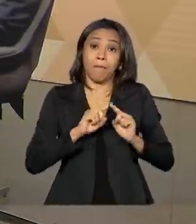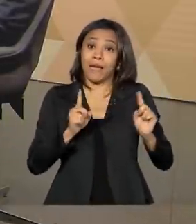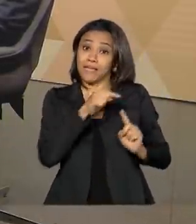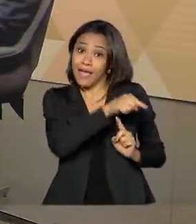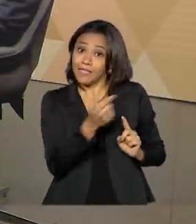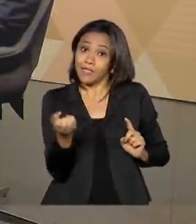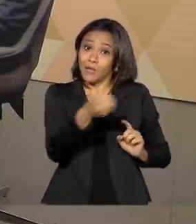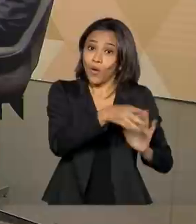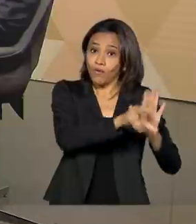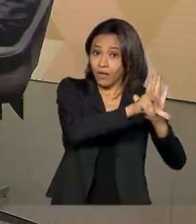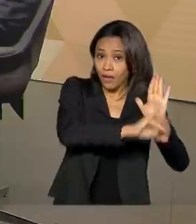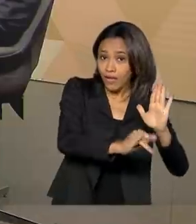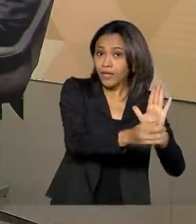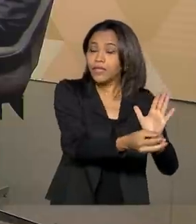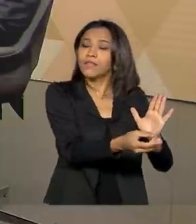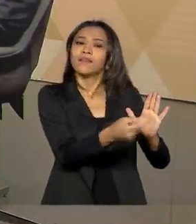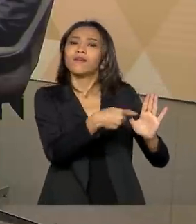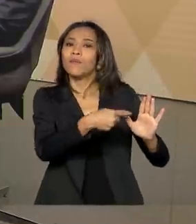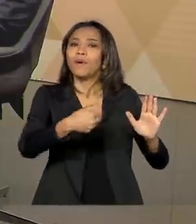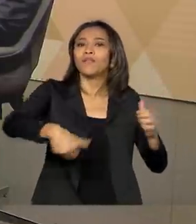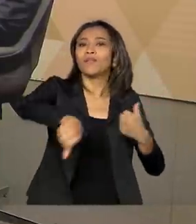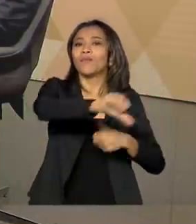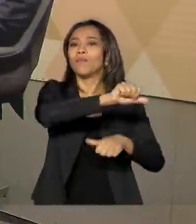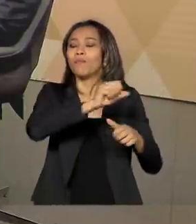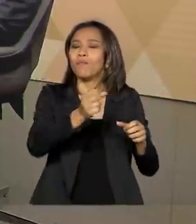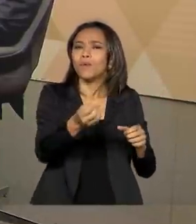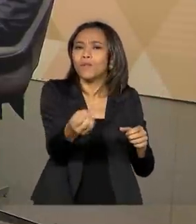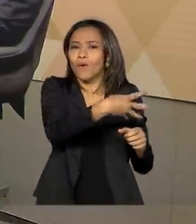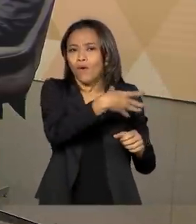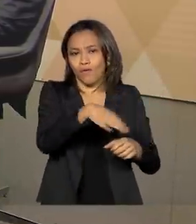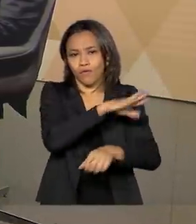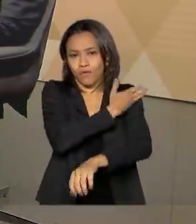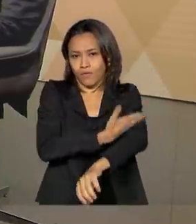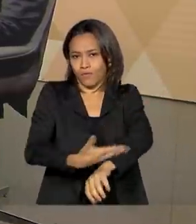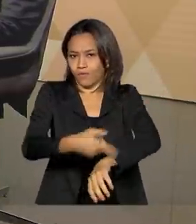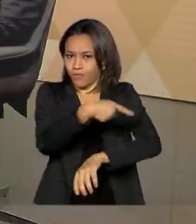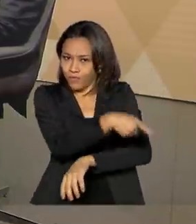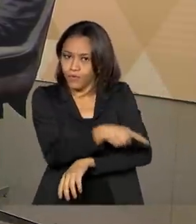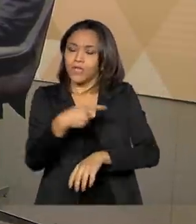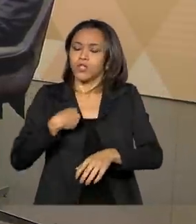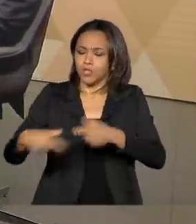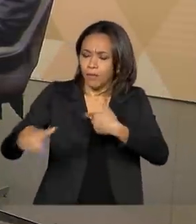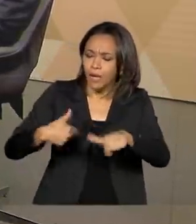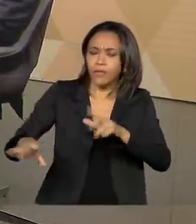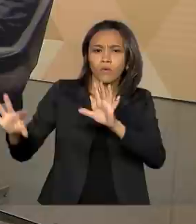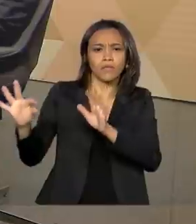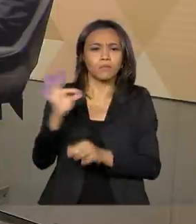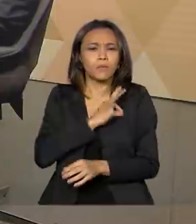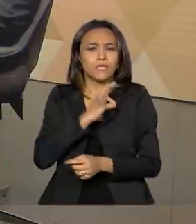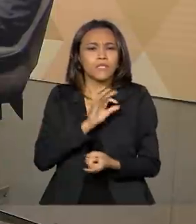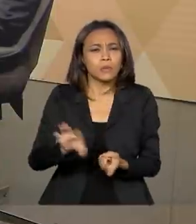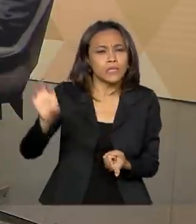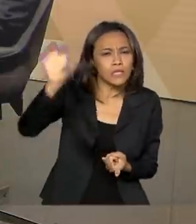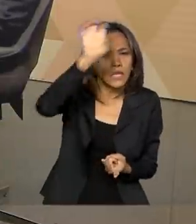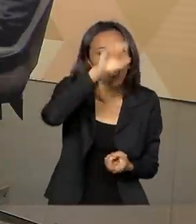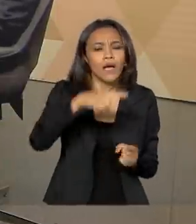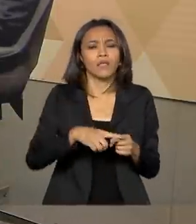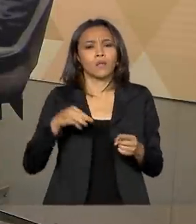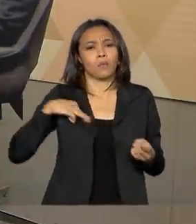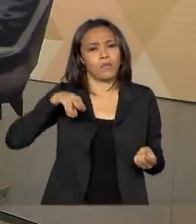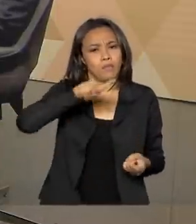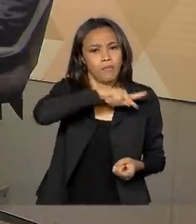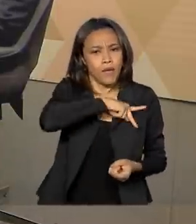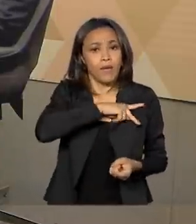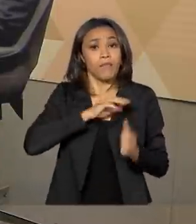Então, nós estamos trabalhando junto com o Poder Judiciário, junto com o Ministério Público, com as polícias federais e estaduais para aplicação dessa